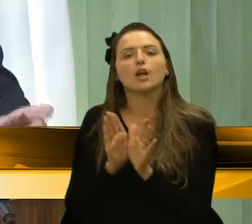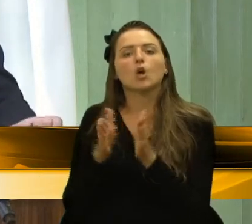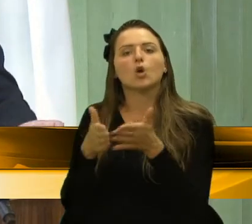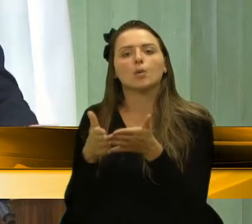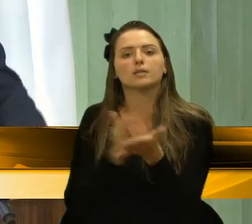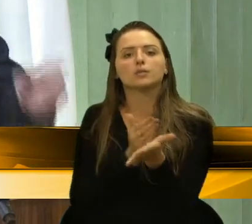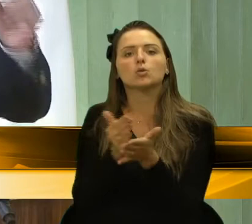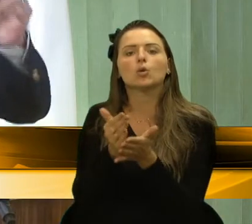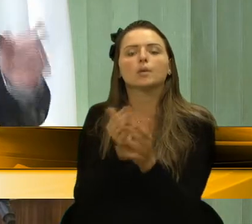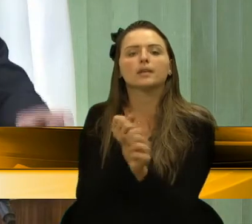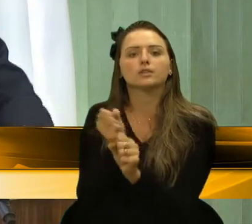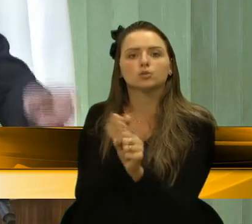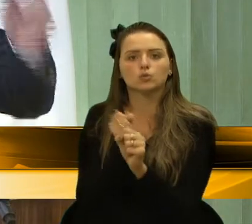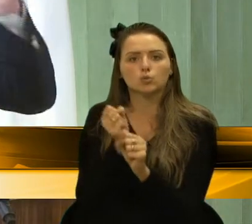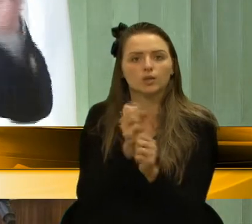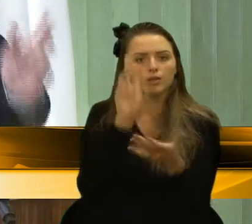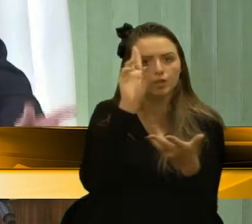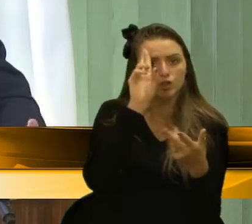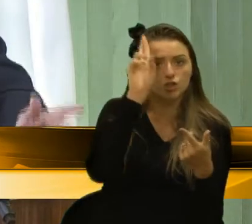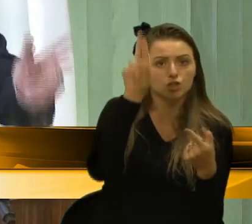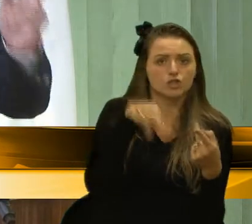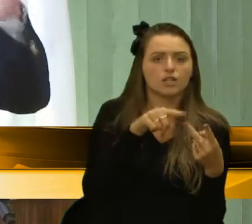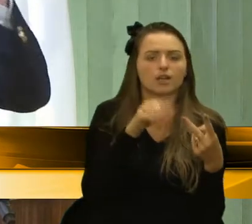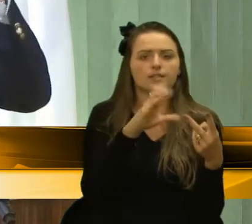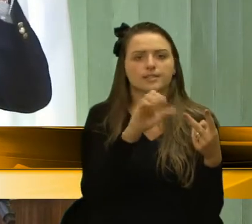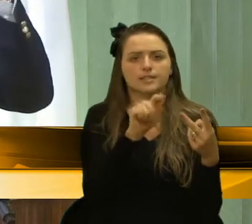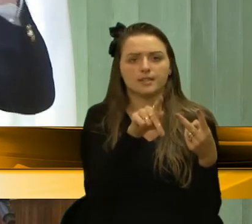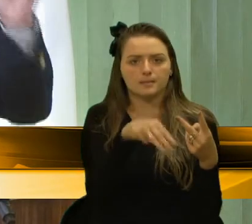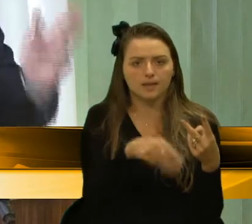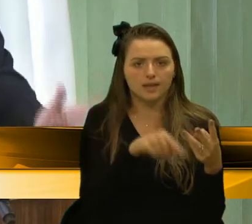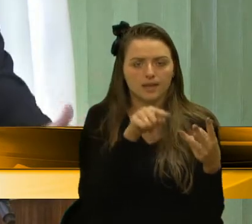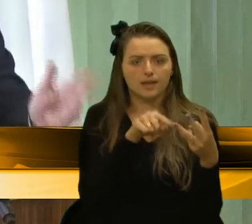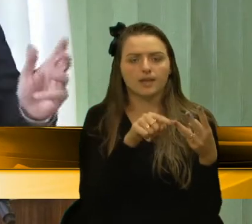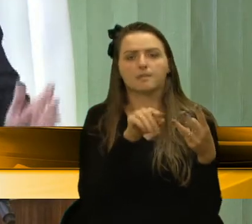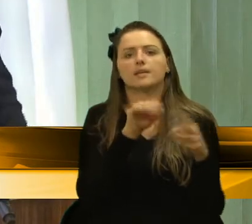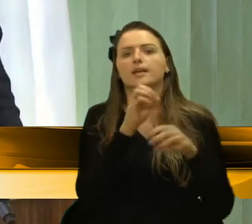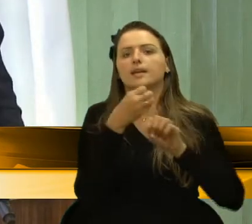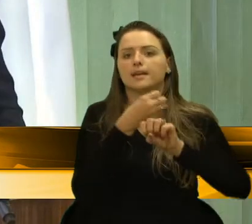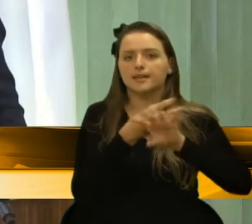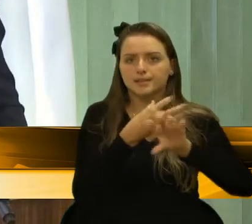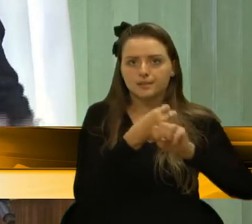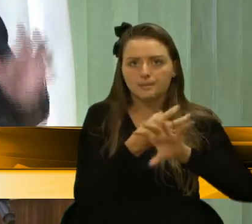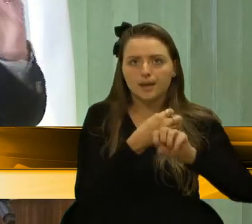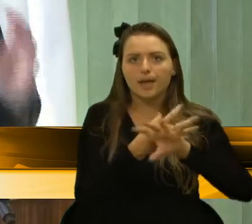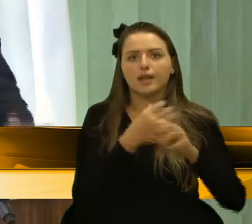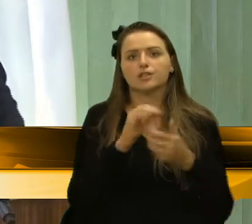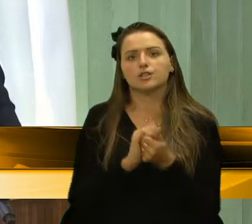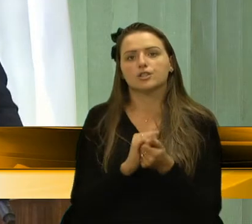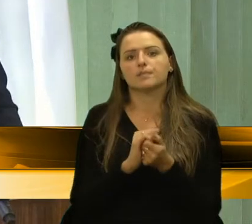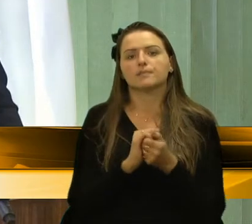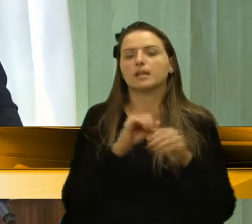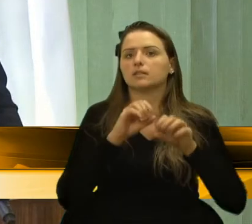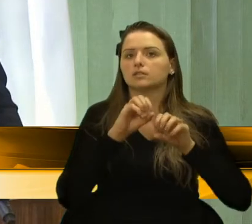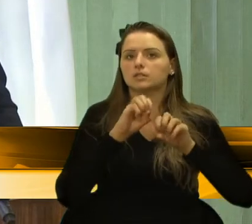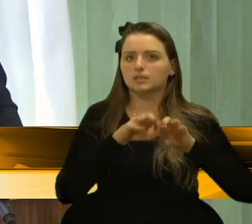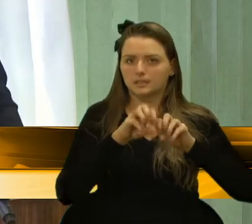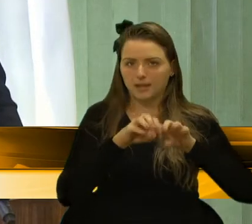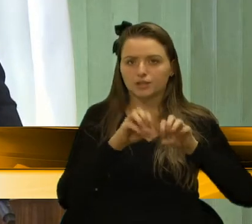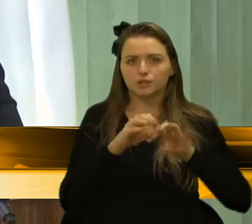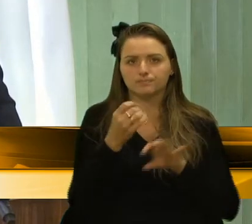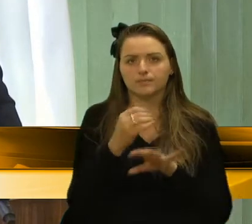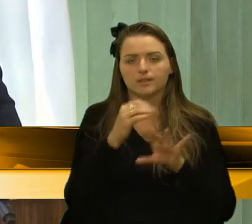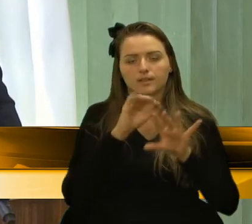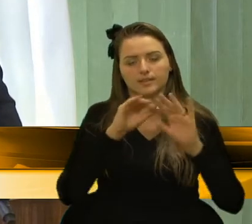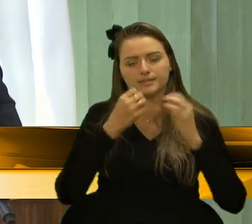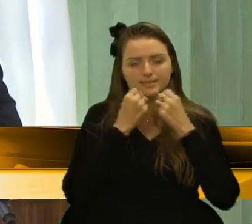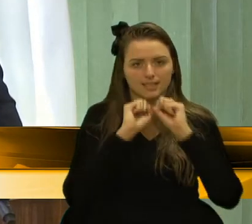no início do ano, entre direção, CPM, a ESMED, para que façam uma avaliação na estrutura de